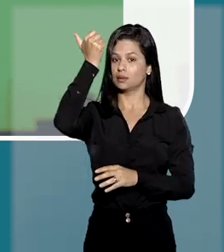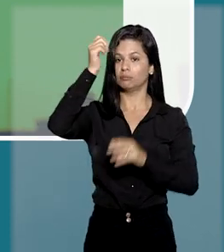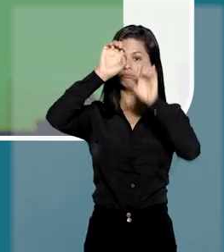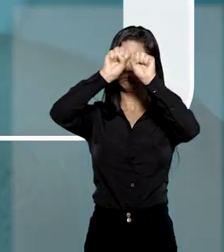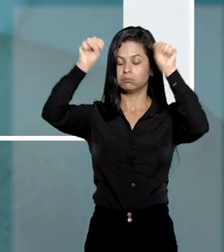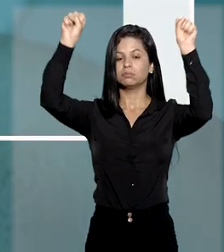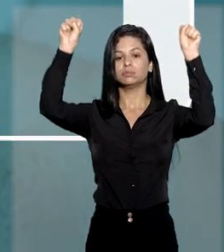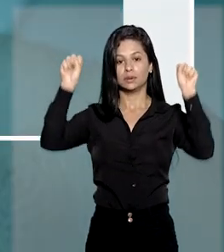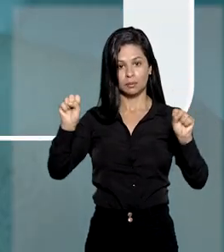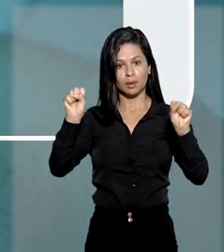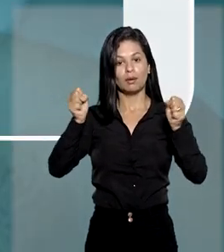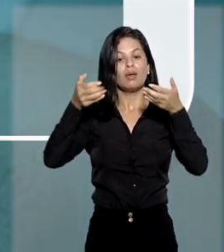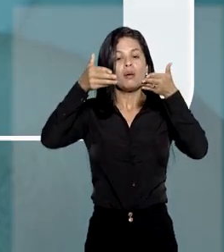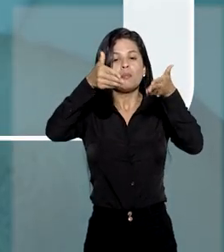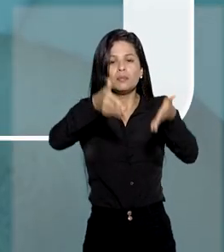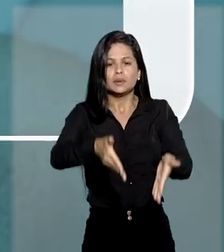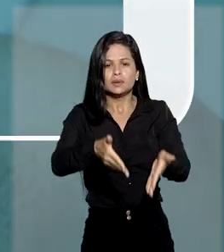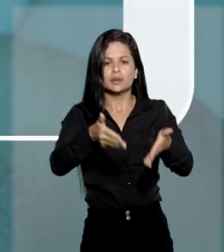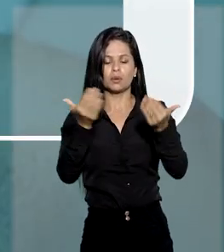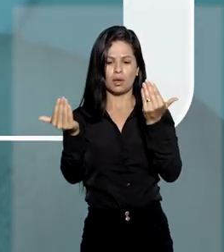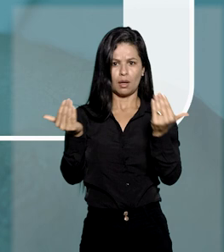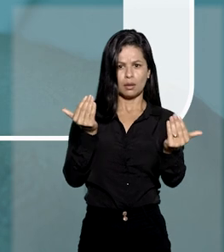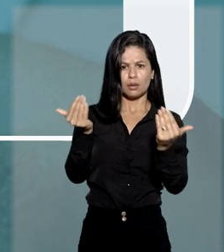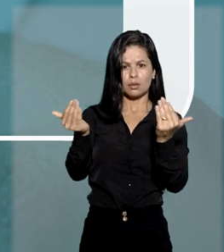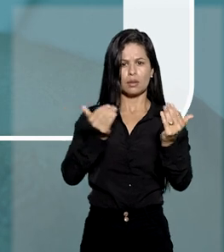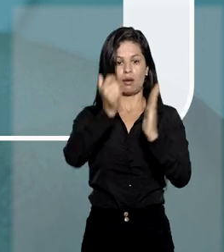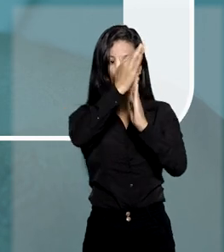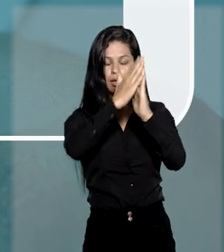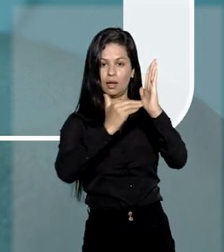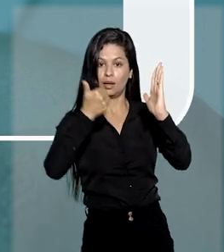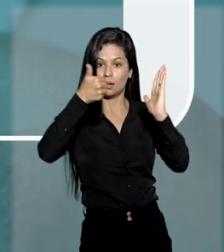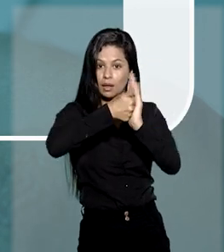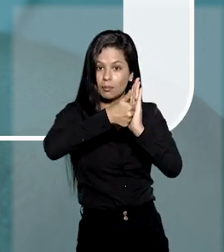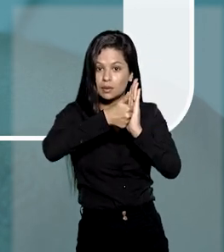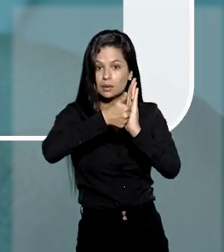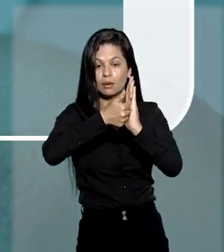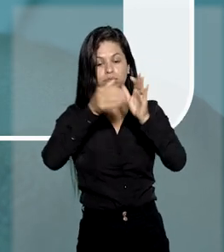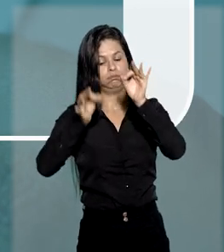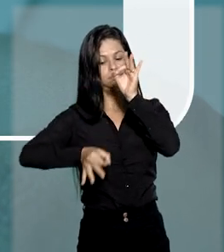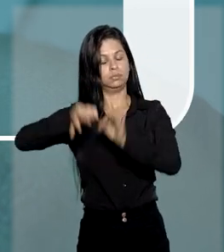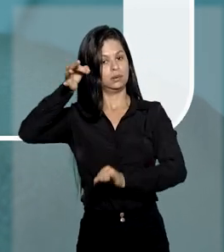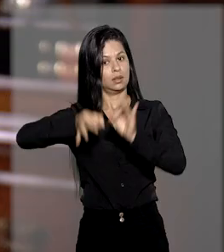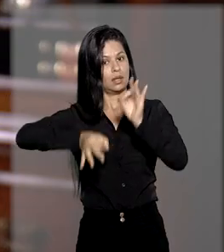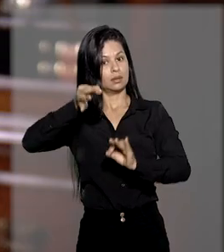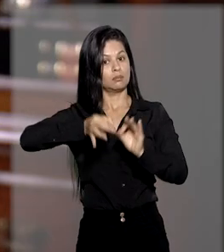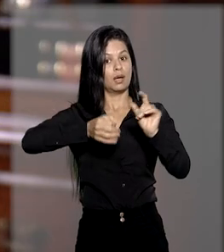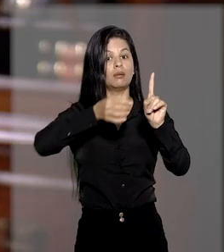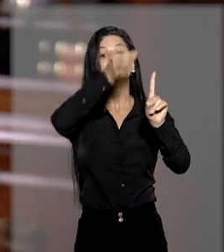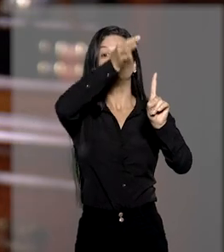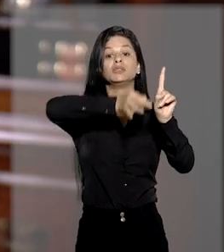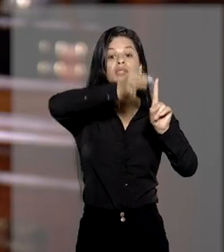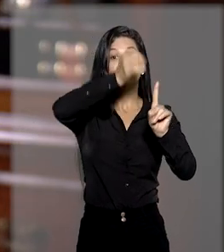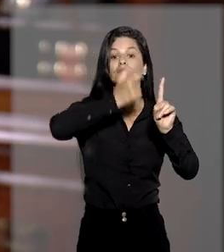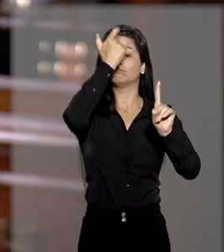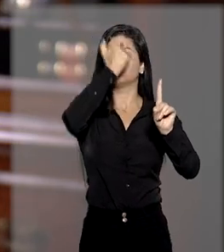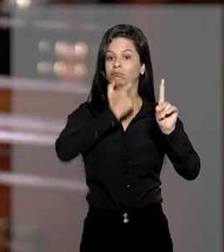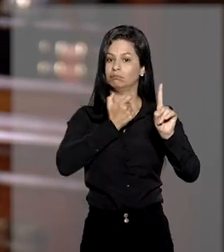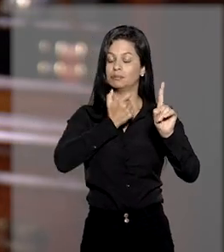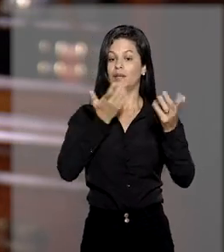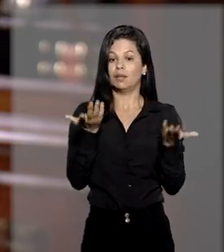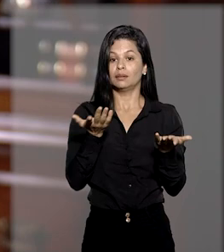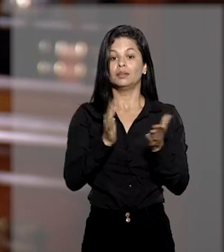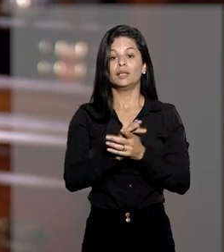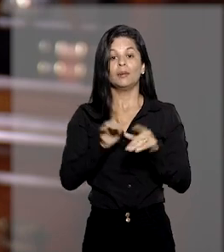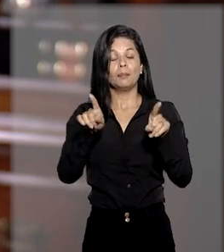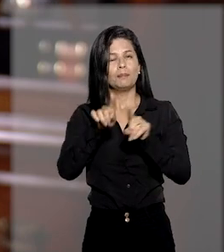tribunais. Aqui é preciso distinguir a reclamação da mera execução do julgado. A gente tem que pensar